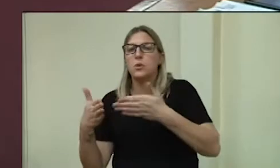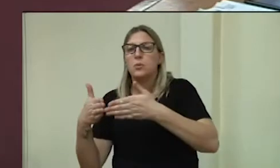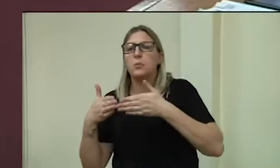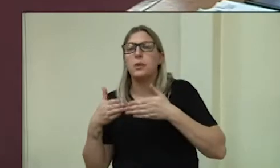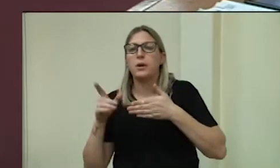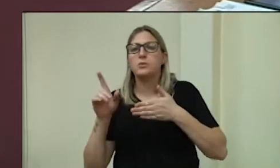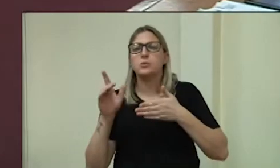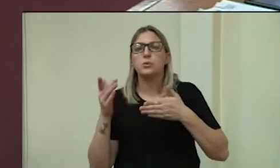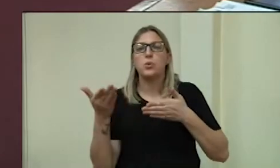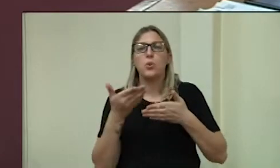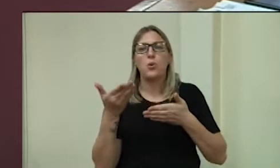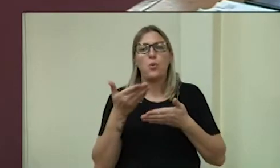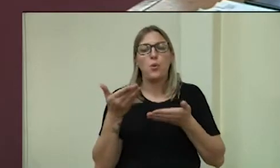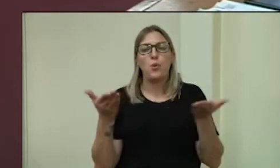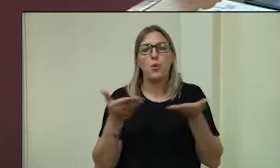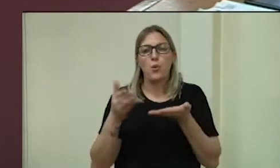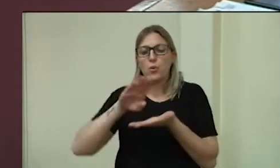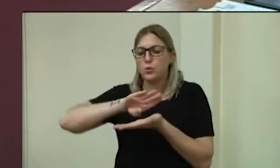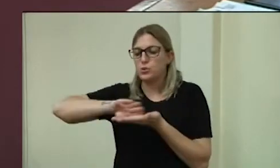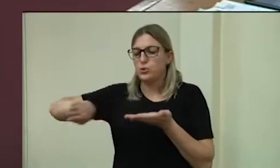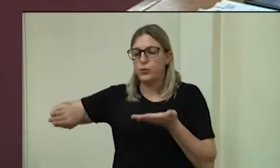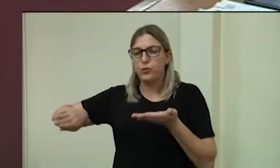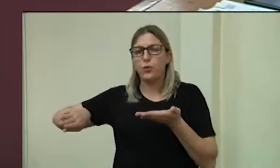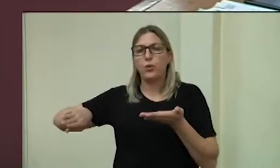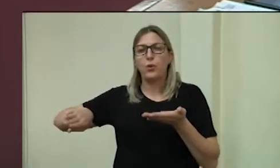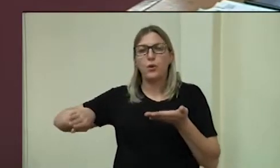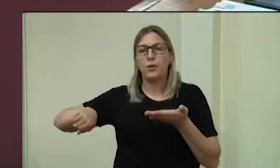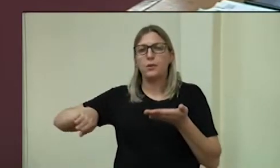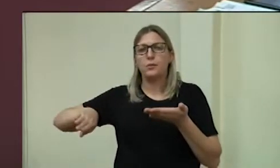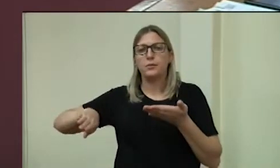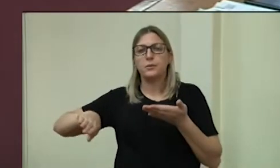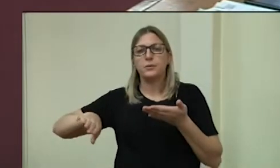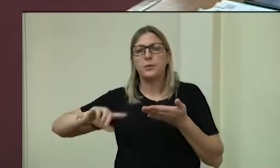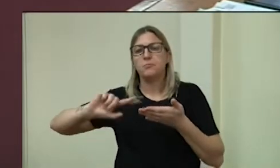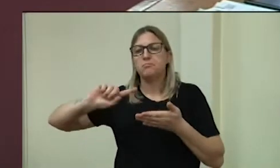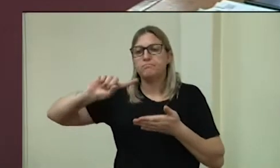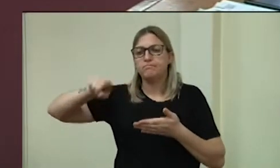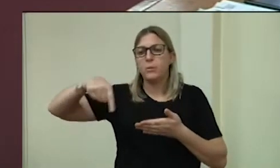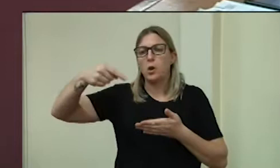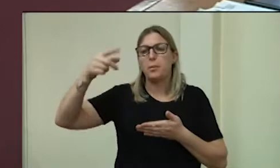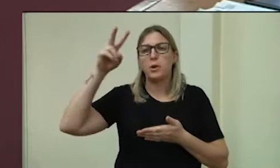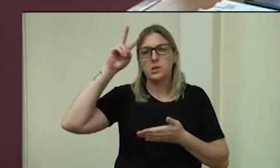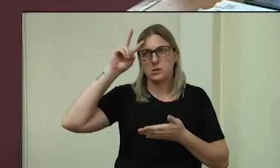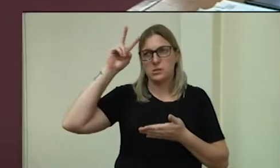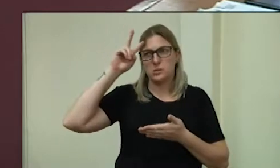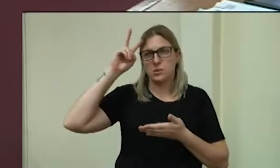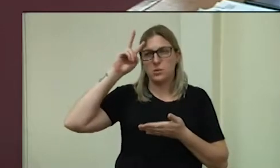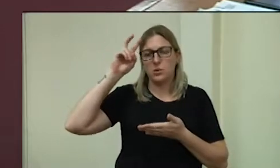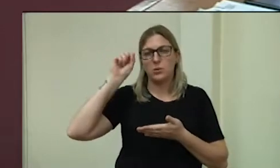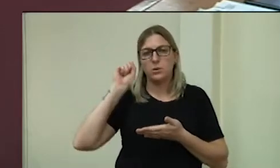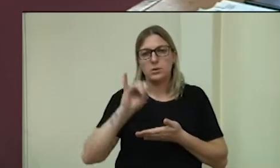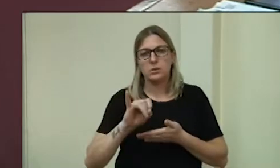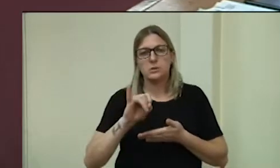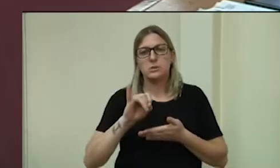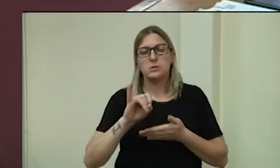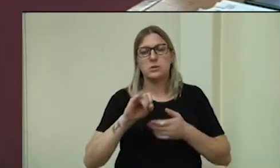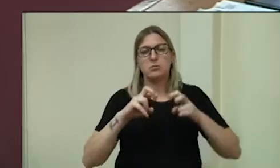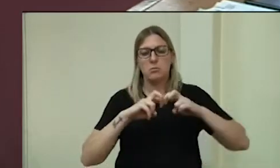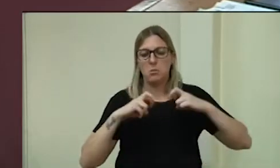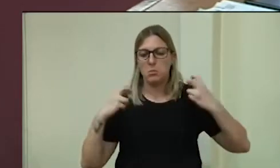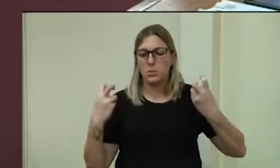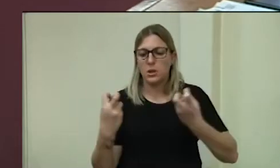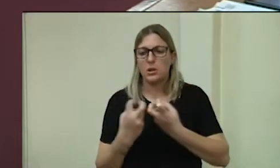incluído na discussão e votação no dia de hoje, para que fique para a próxima segunda-feira, se o plenário assim